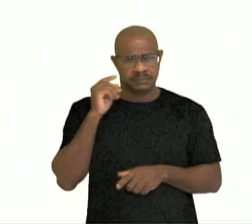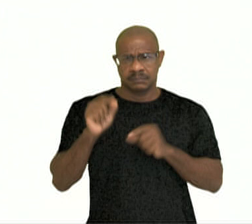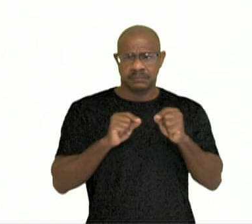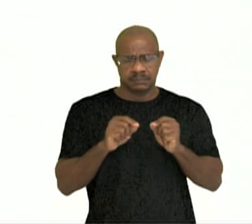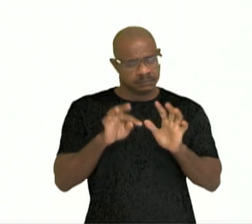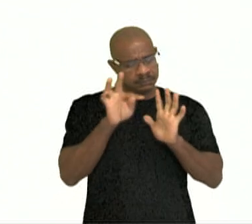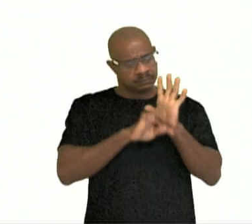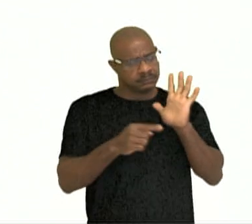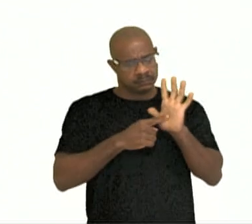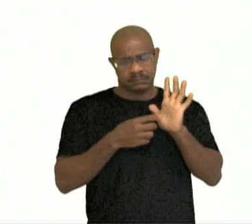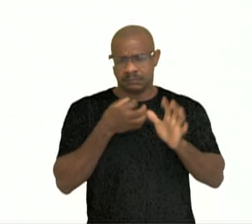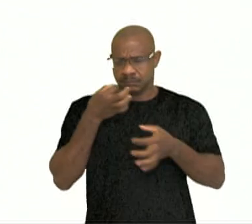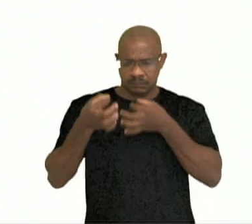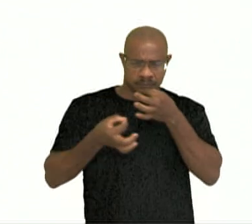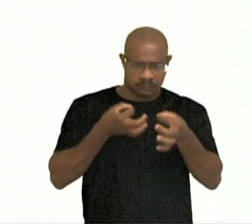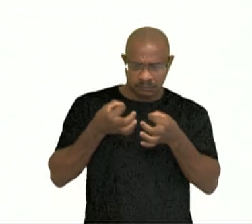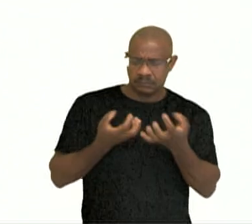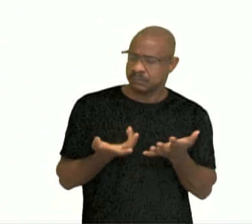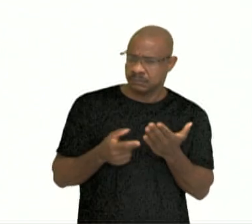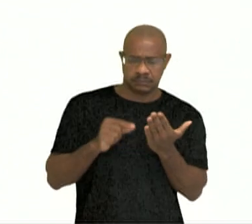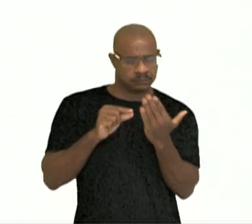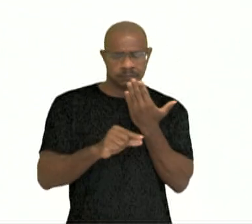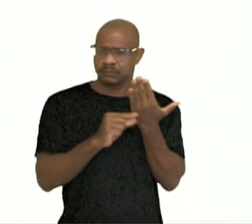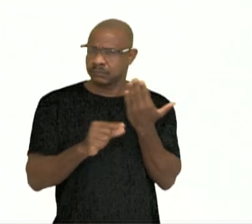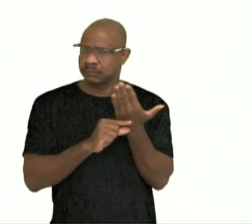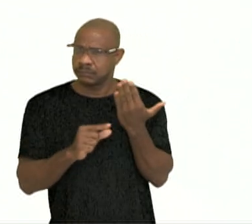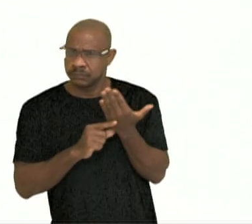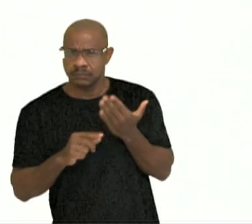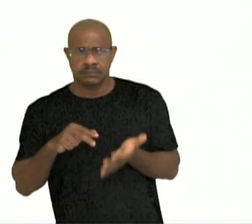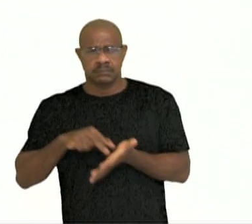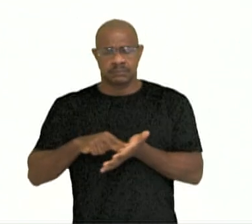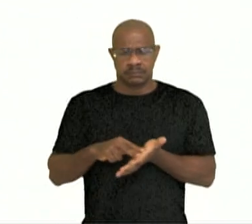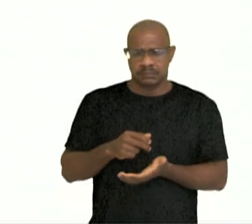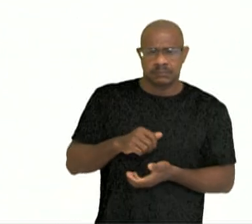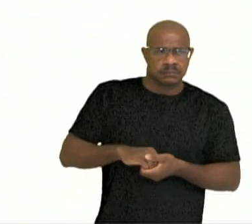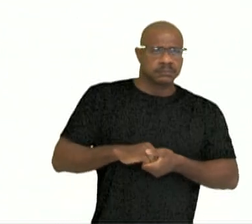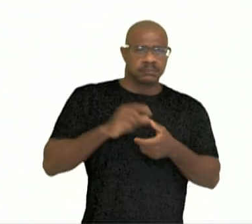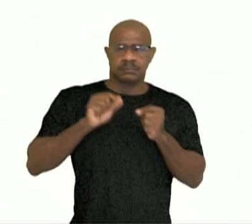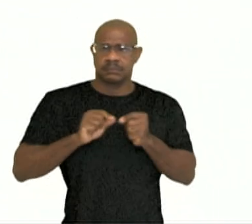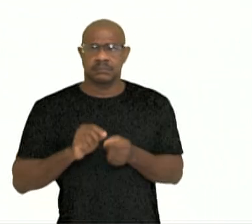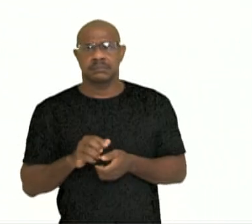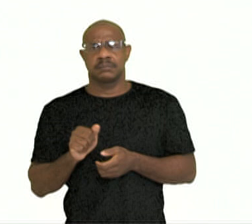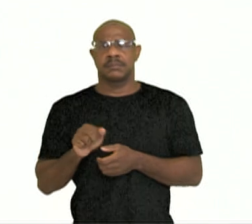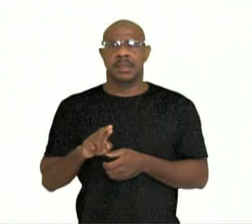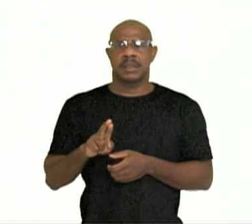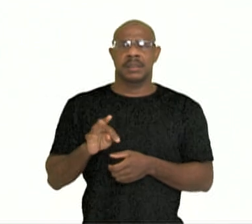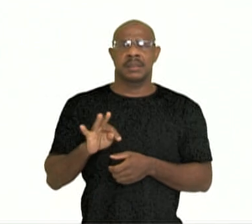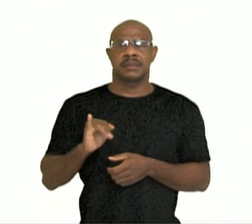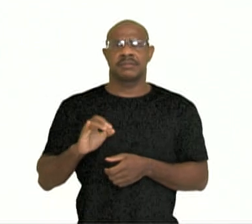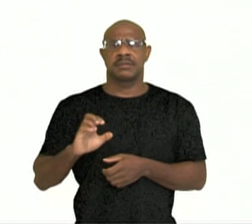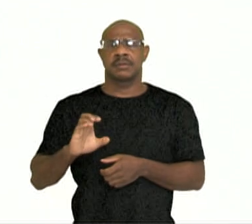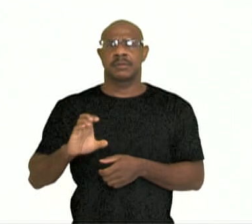dissertativo argumentativo, que o autor do artigo de opinião é chamado de articulista.